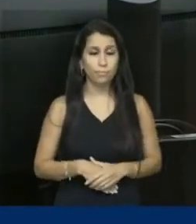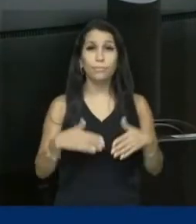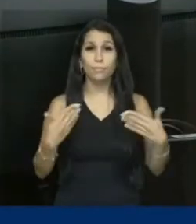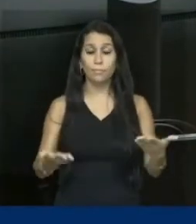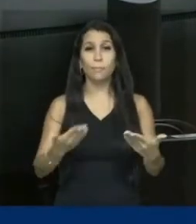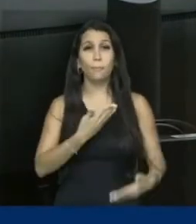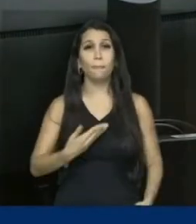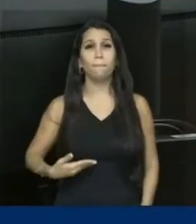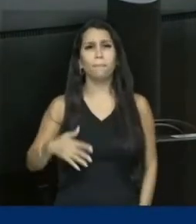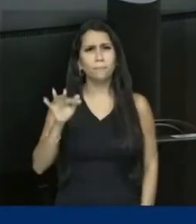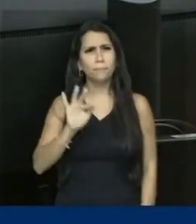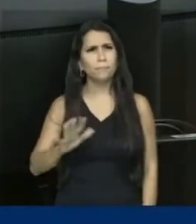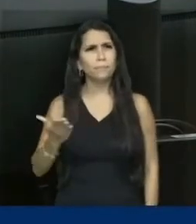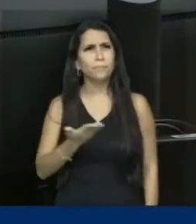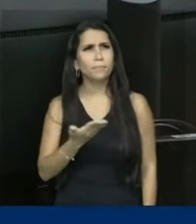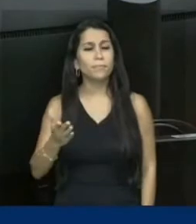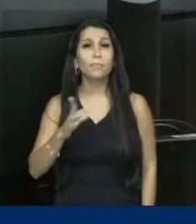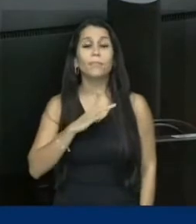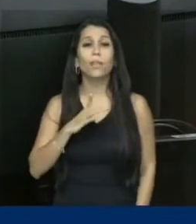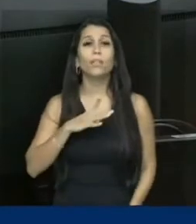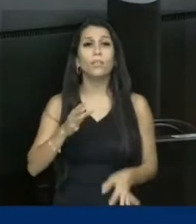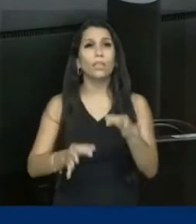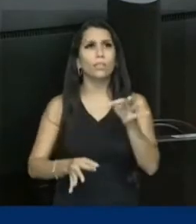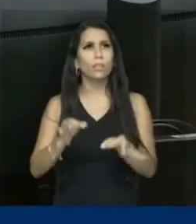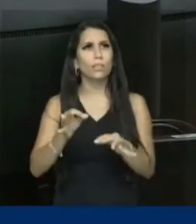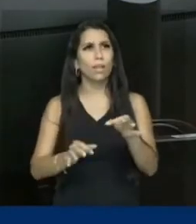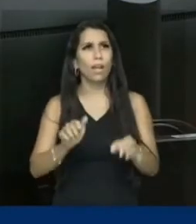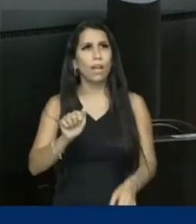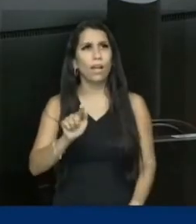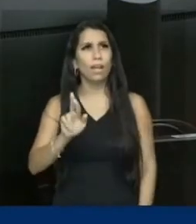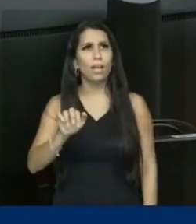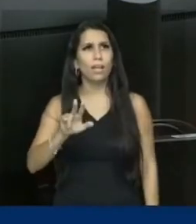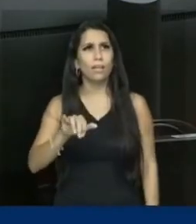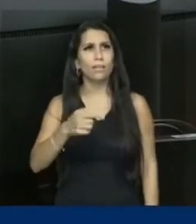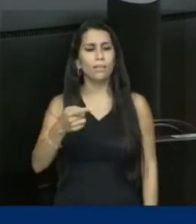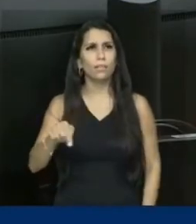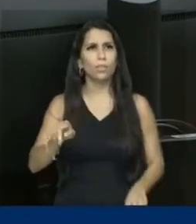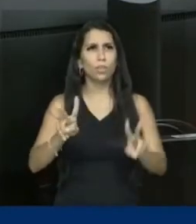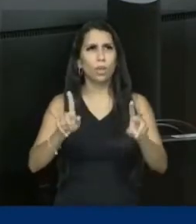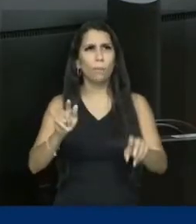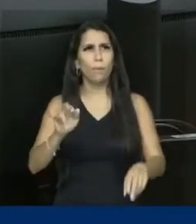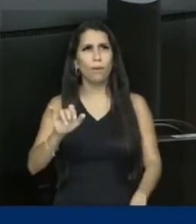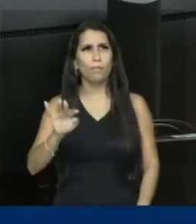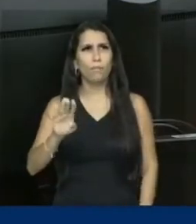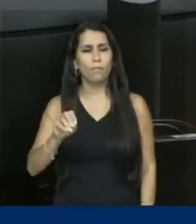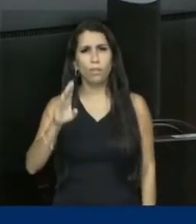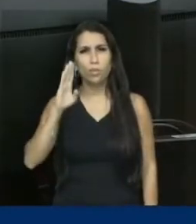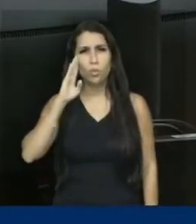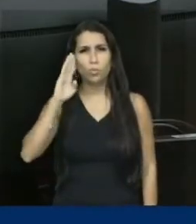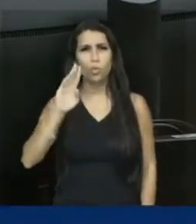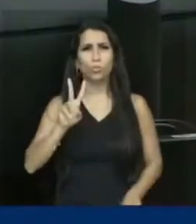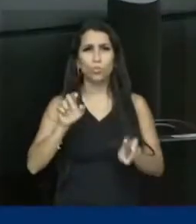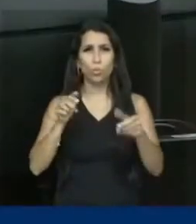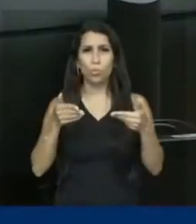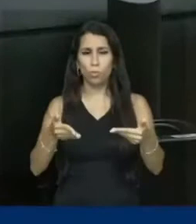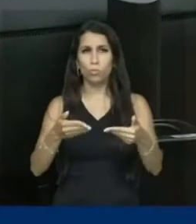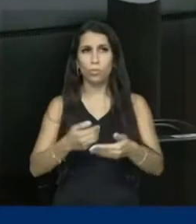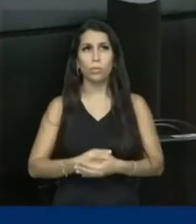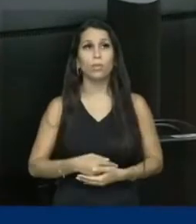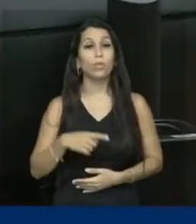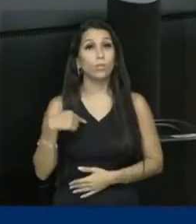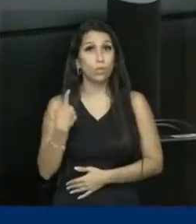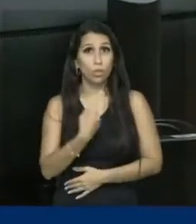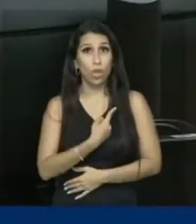Federal em julgamento de arguição de cumprimento de preceito fundamental sobre o tema. Nós,